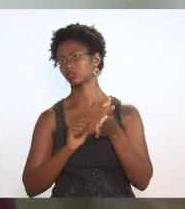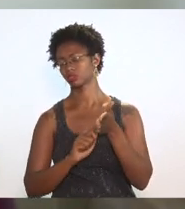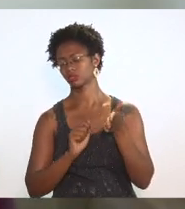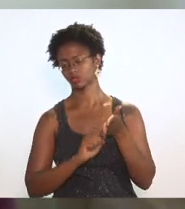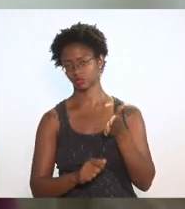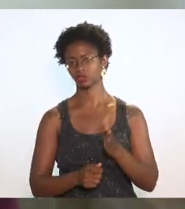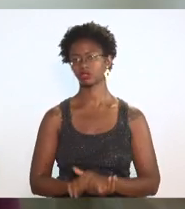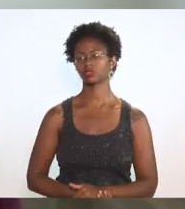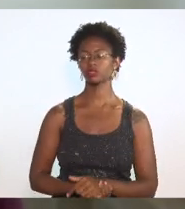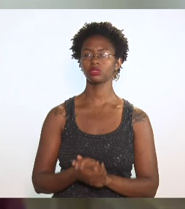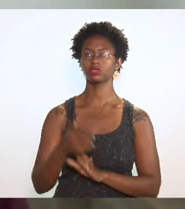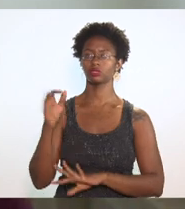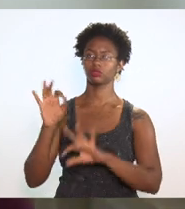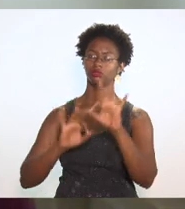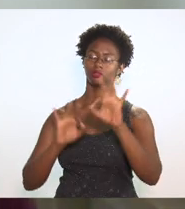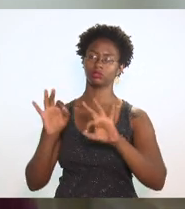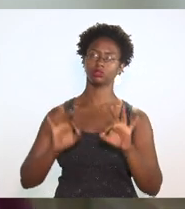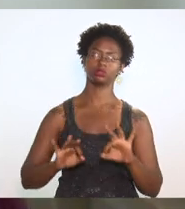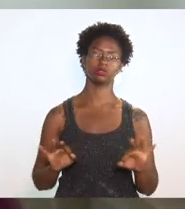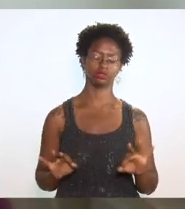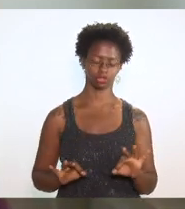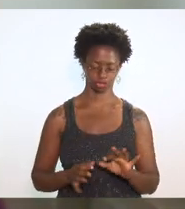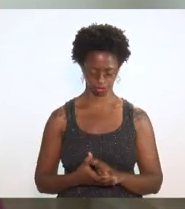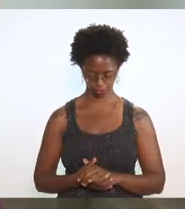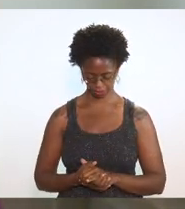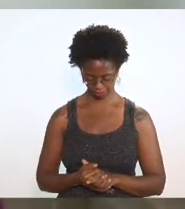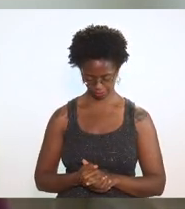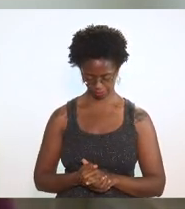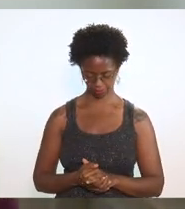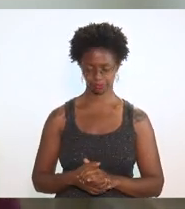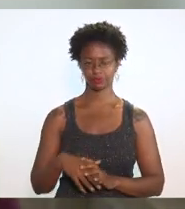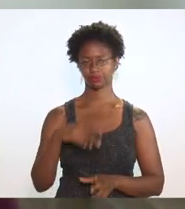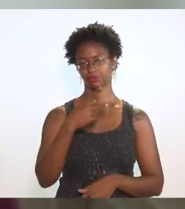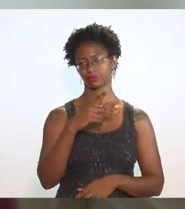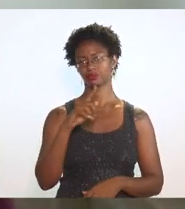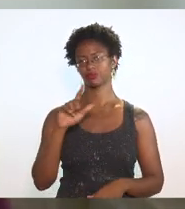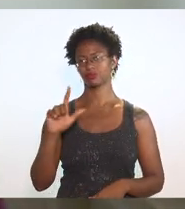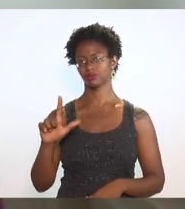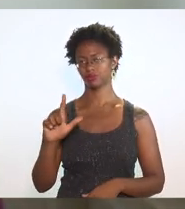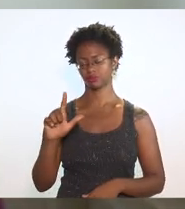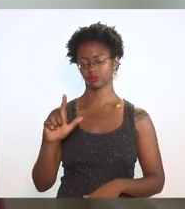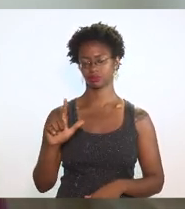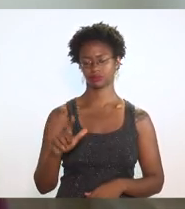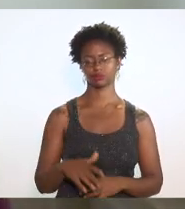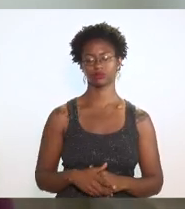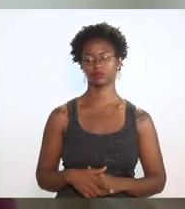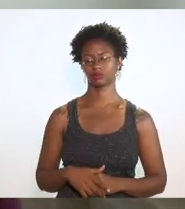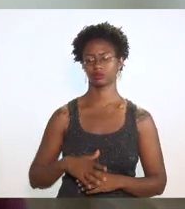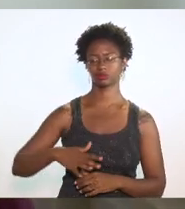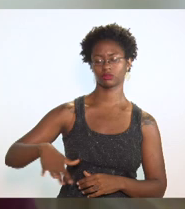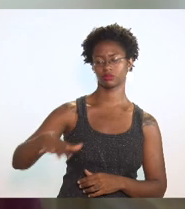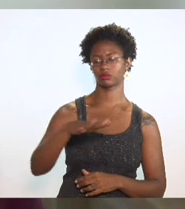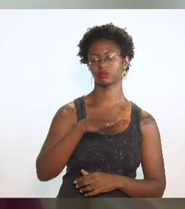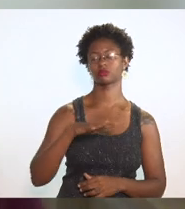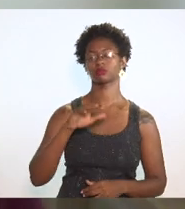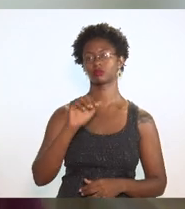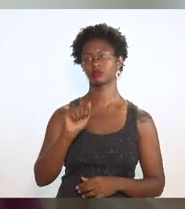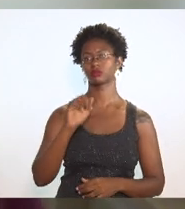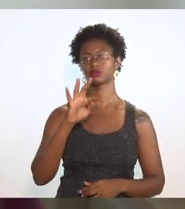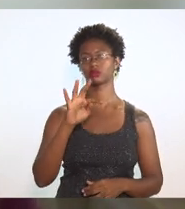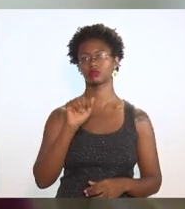do projeto de lei do setor atacadista